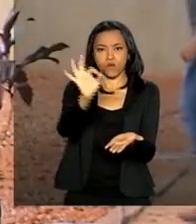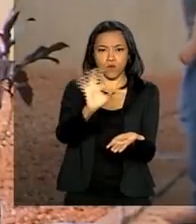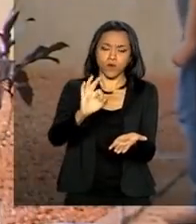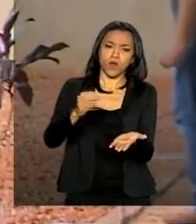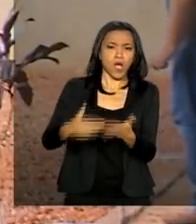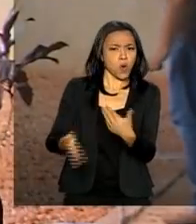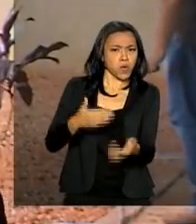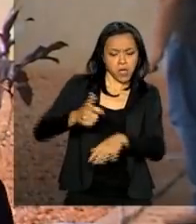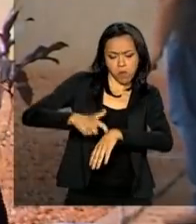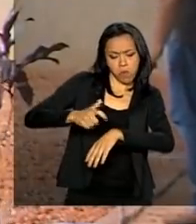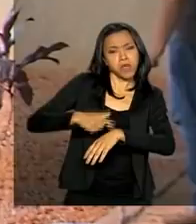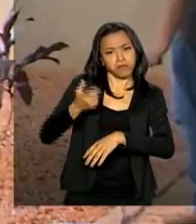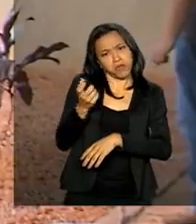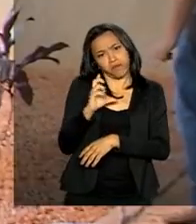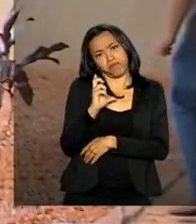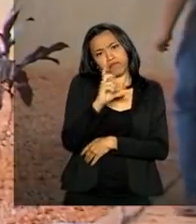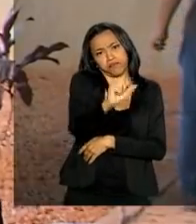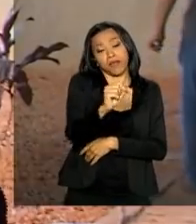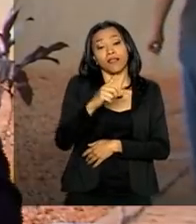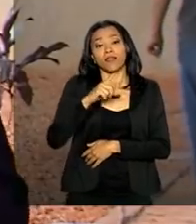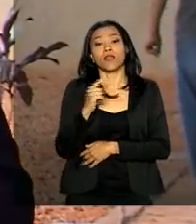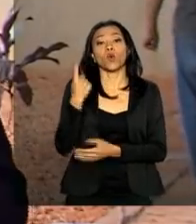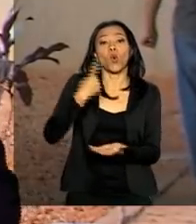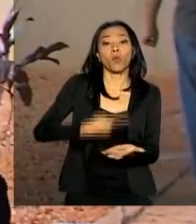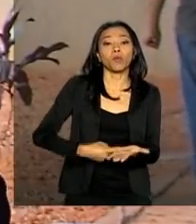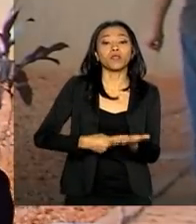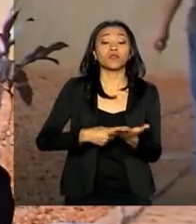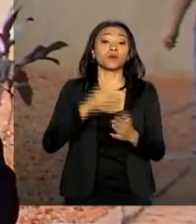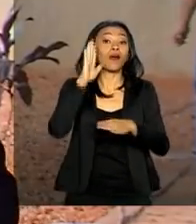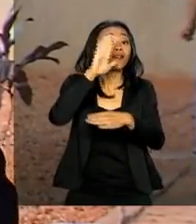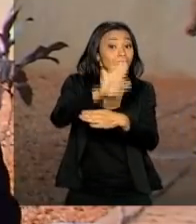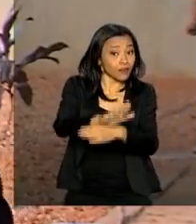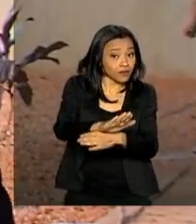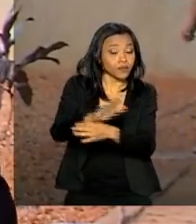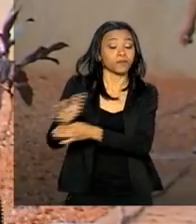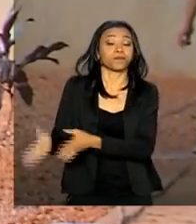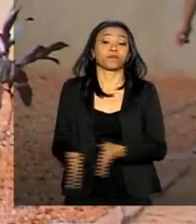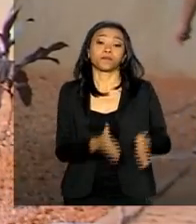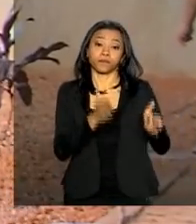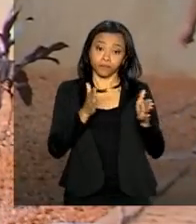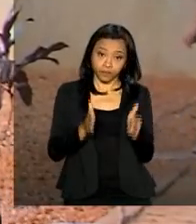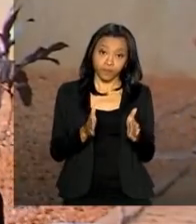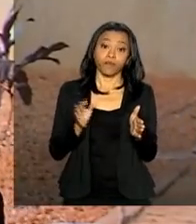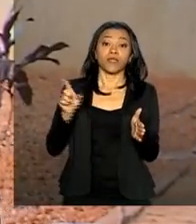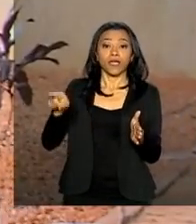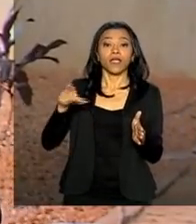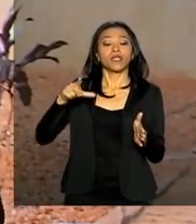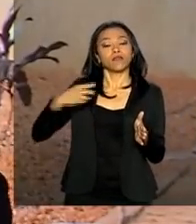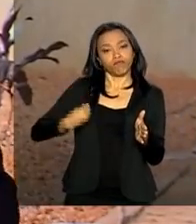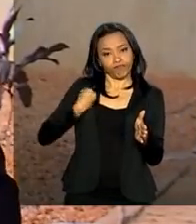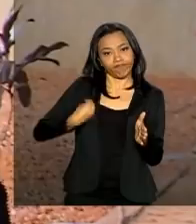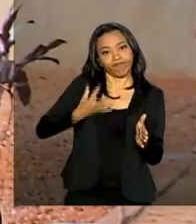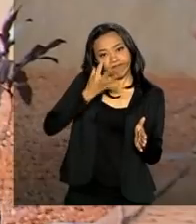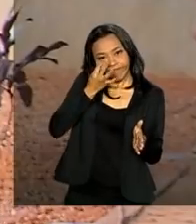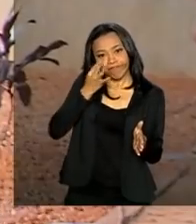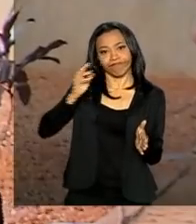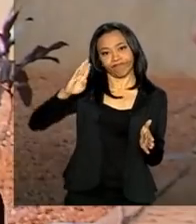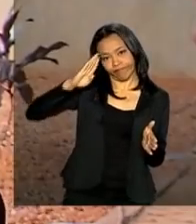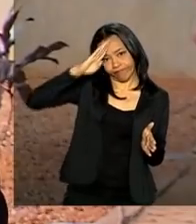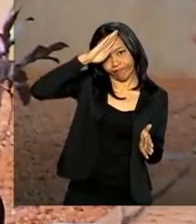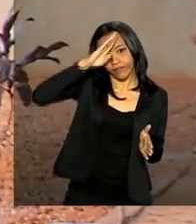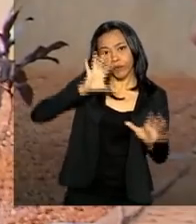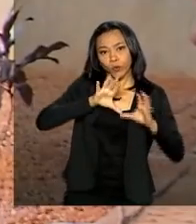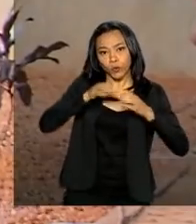a qualquer momento, já que tem compromissos no início da tarde. Bom, ele está reunido aqui com a equipe de transição.